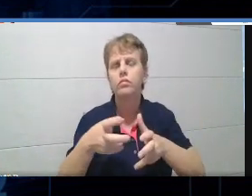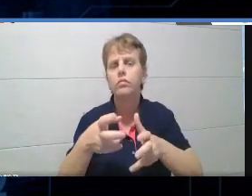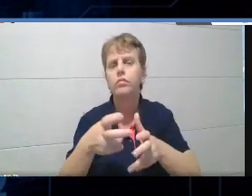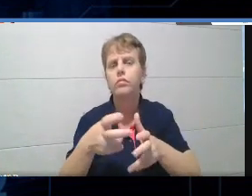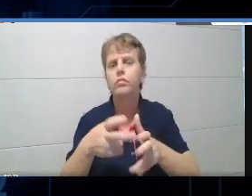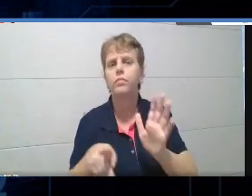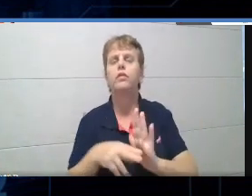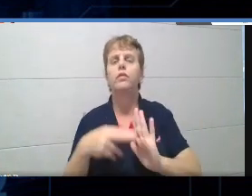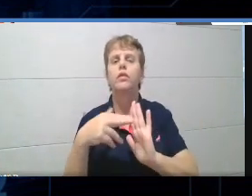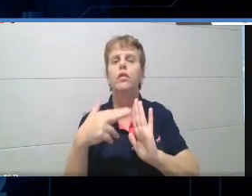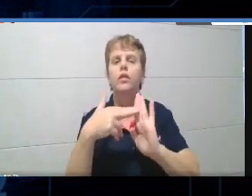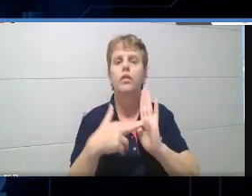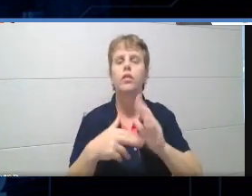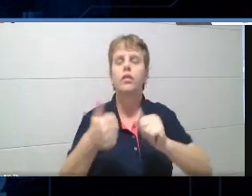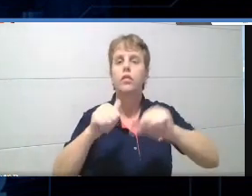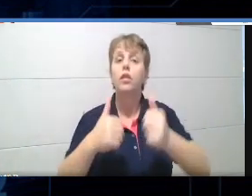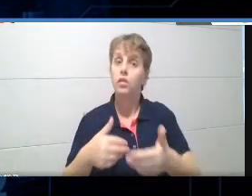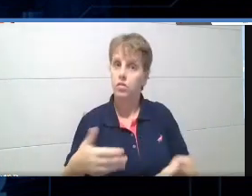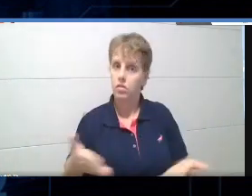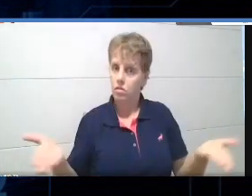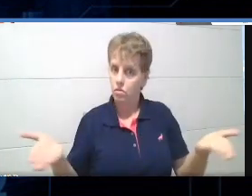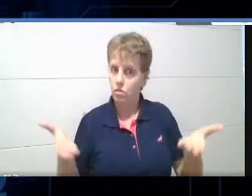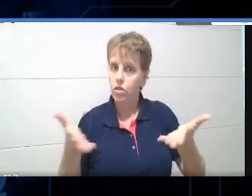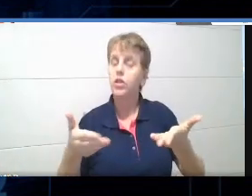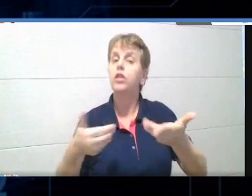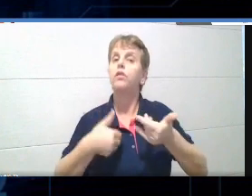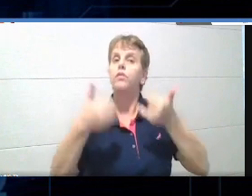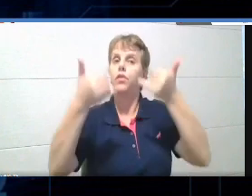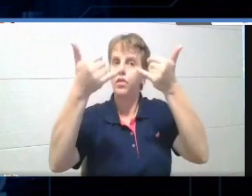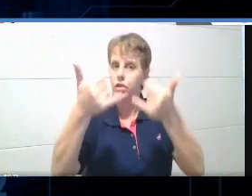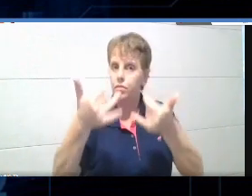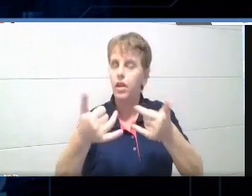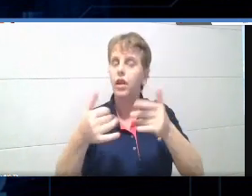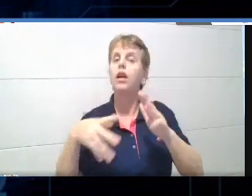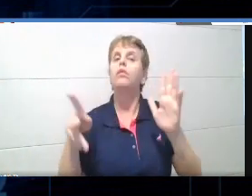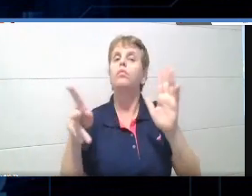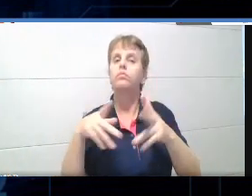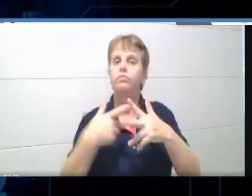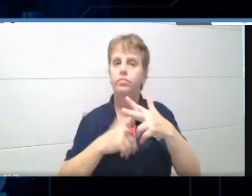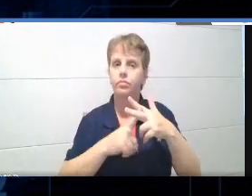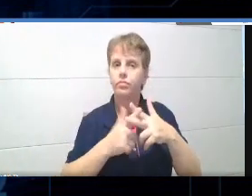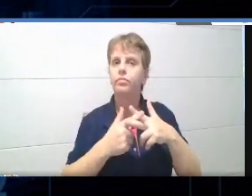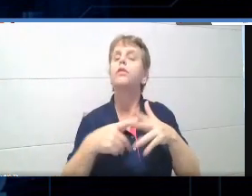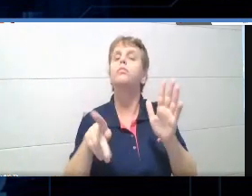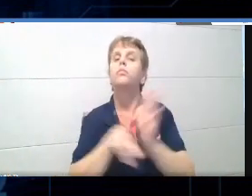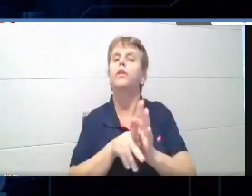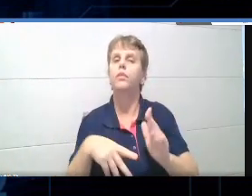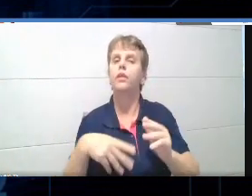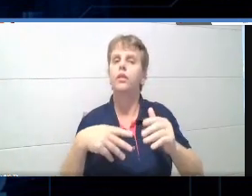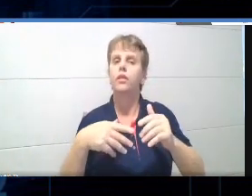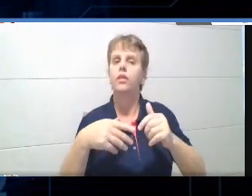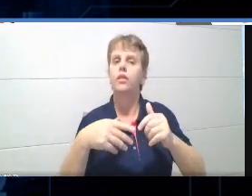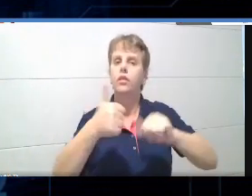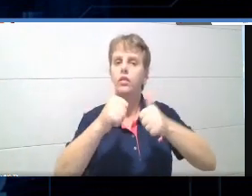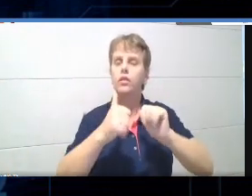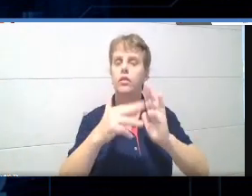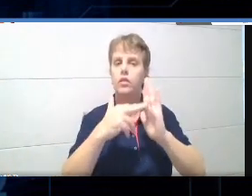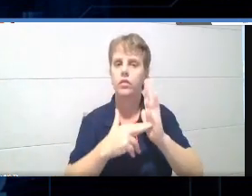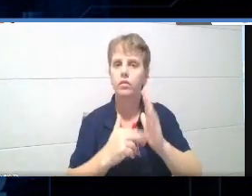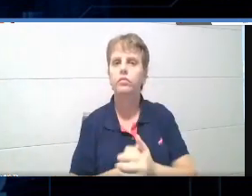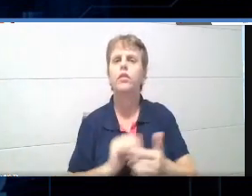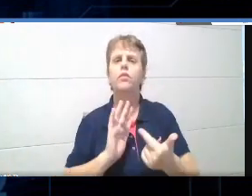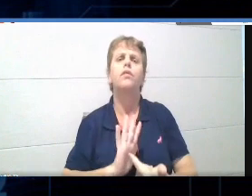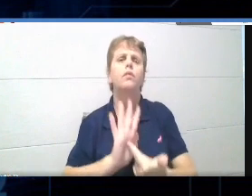A gente vai falar de ferramentas, sim, então você fica aí ligado, porque até o final, a gente vai